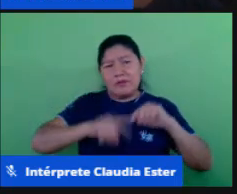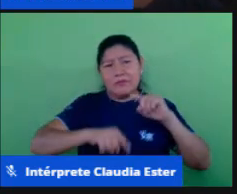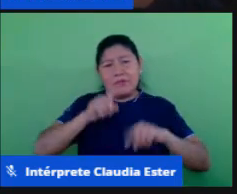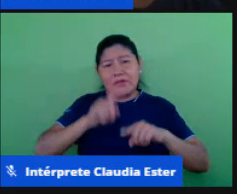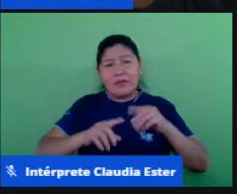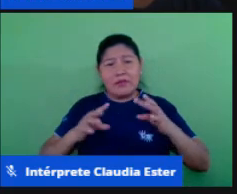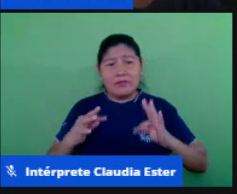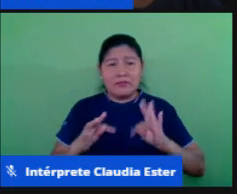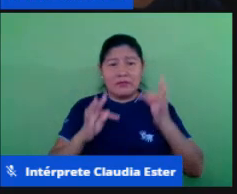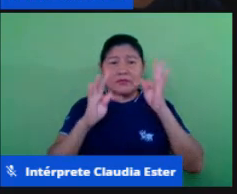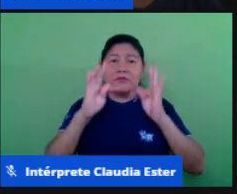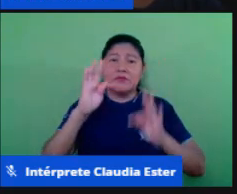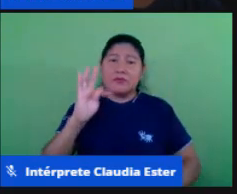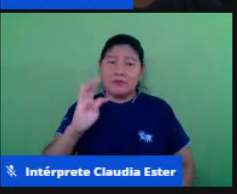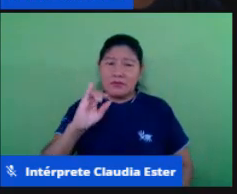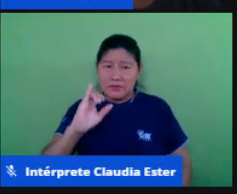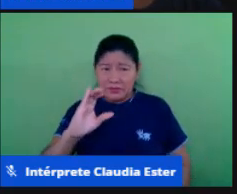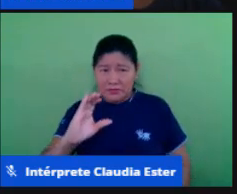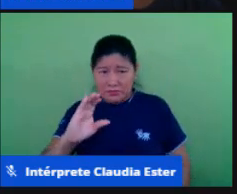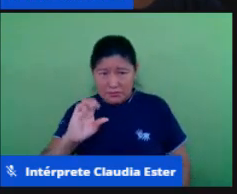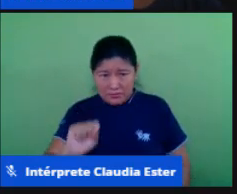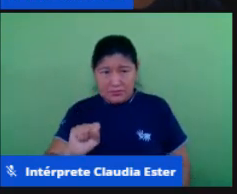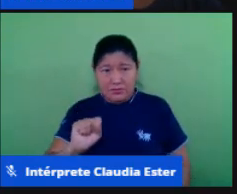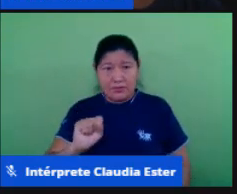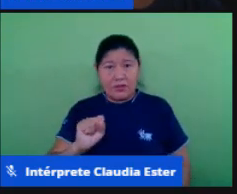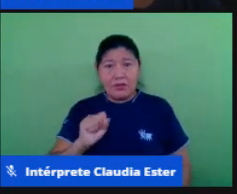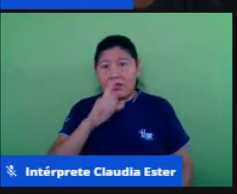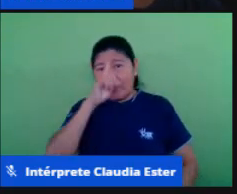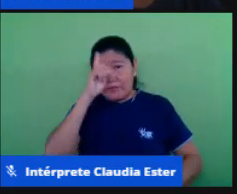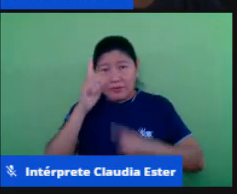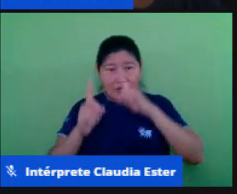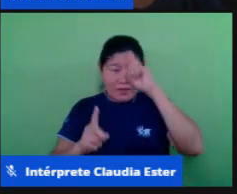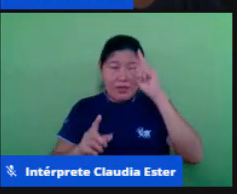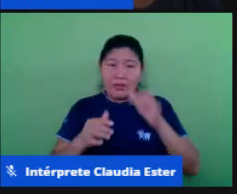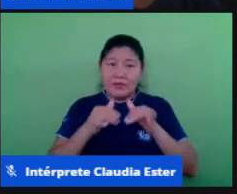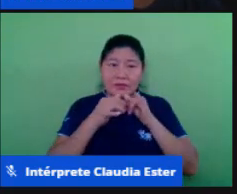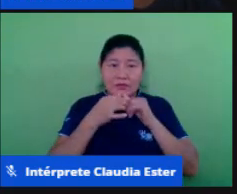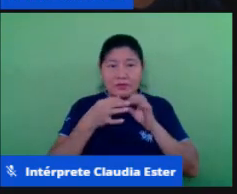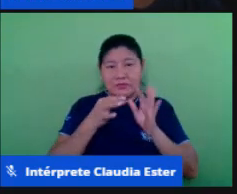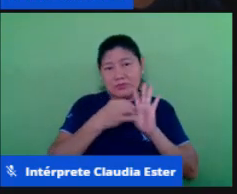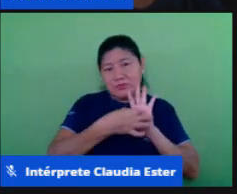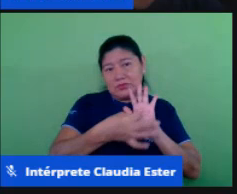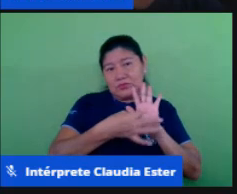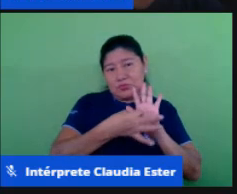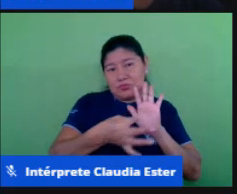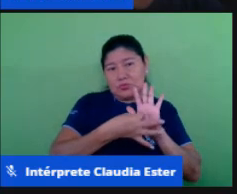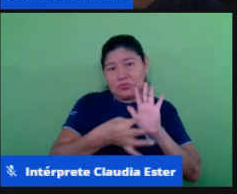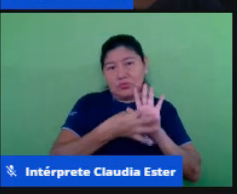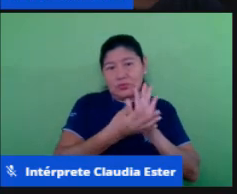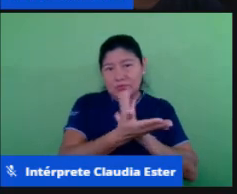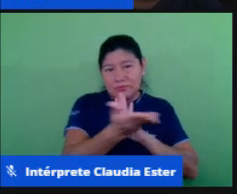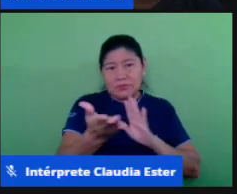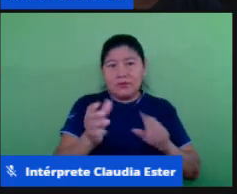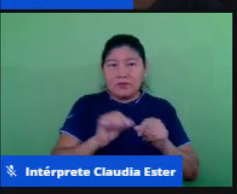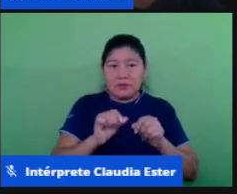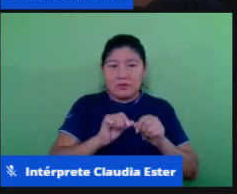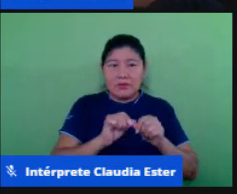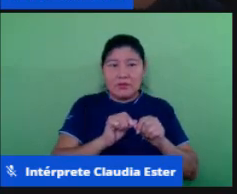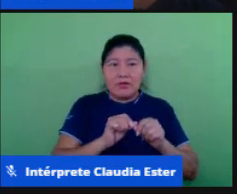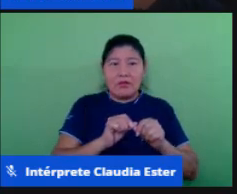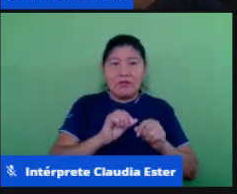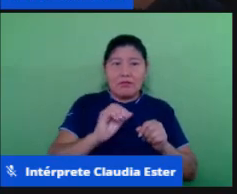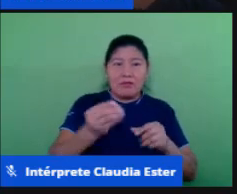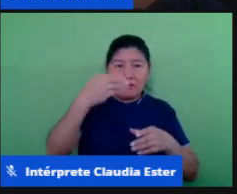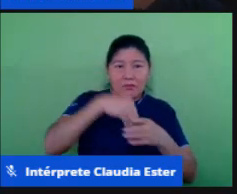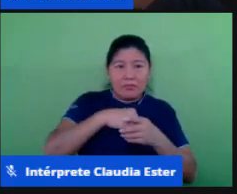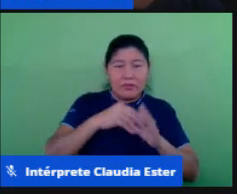museus né trazer ideias para vocês para fazer esse trabalho né interdisciplinar